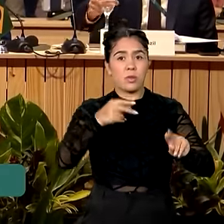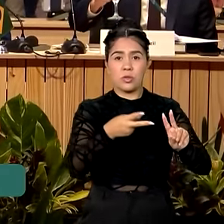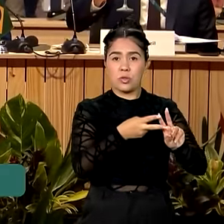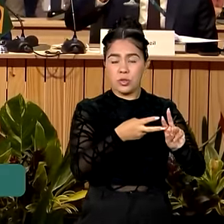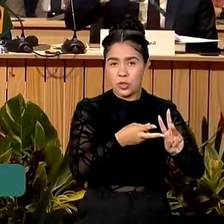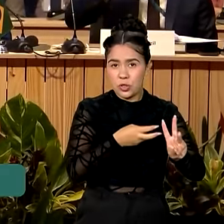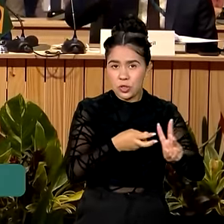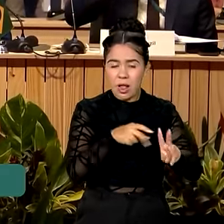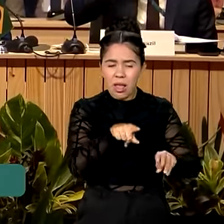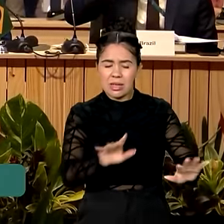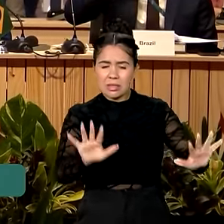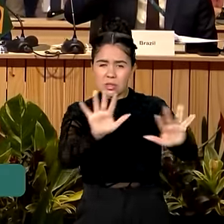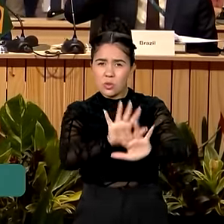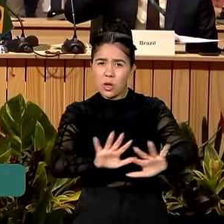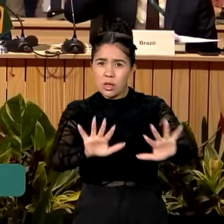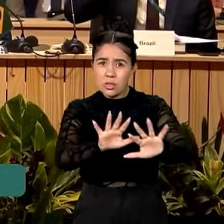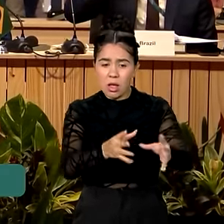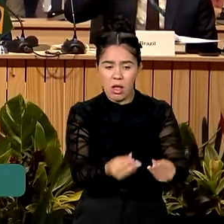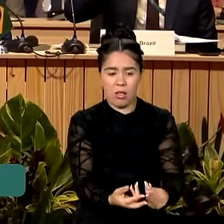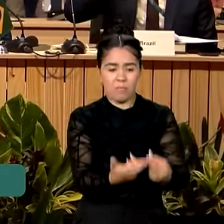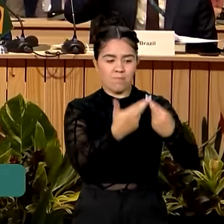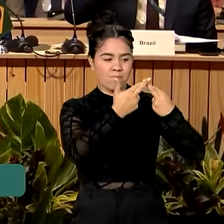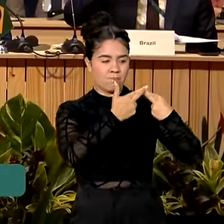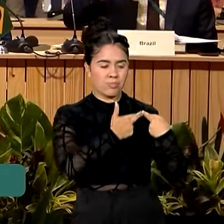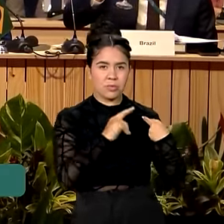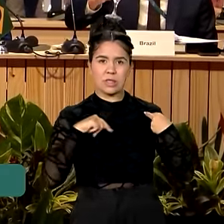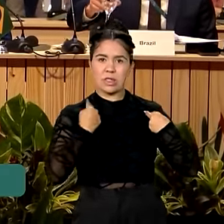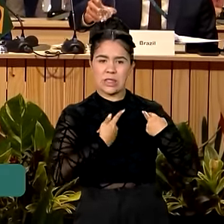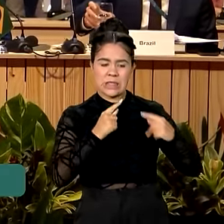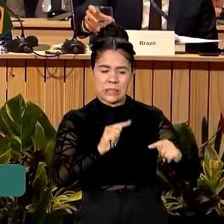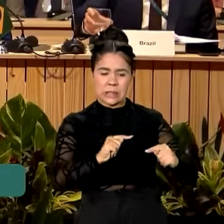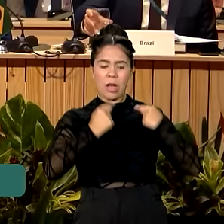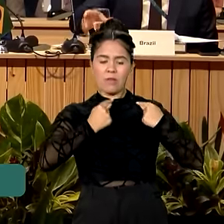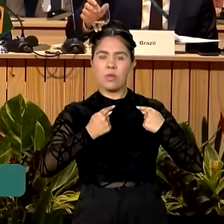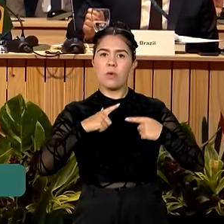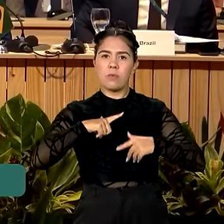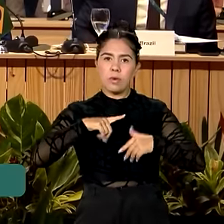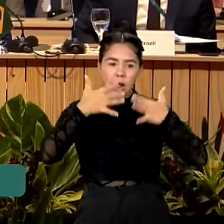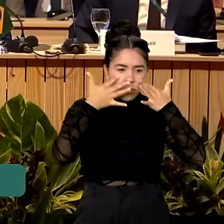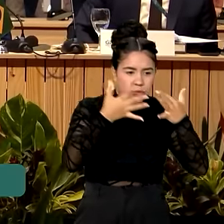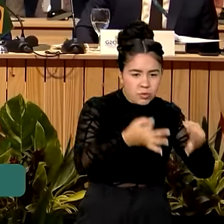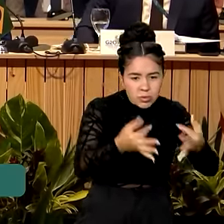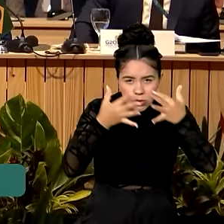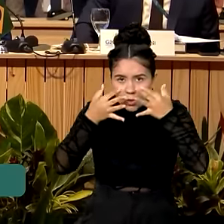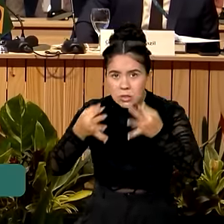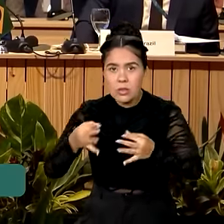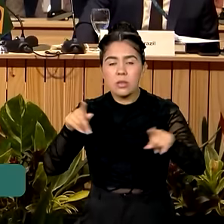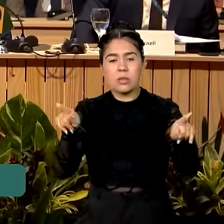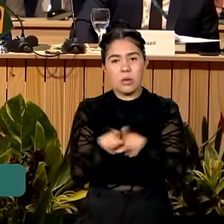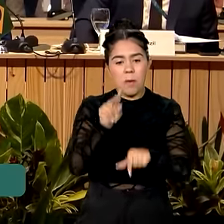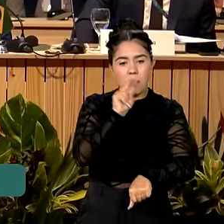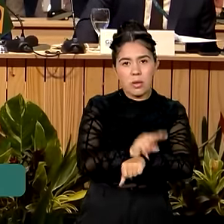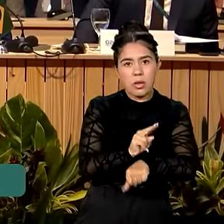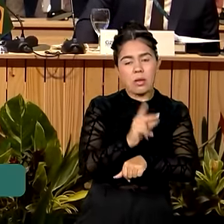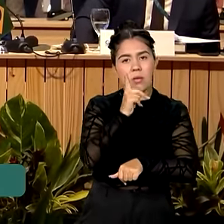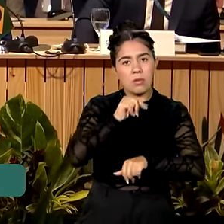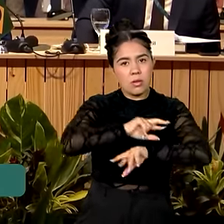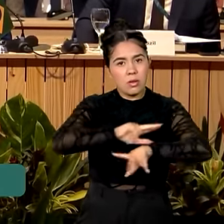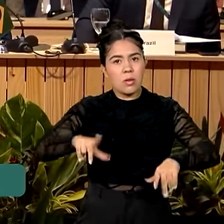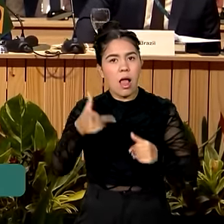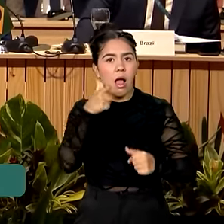cenário nos impõe o duplo desafio de preservar nossos recursos hídricos e de garantir uma melhor